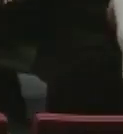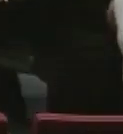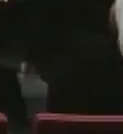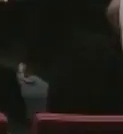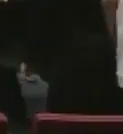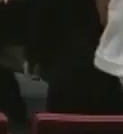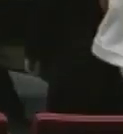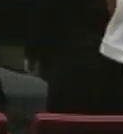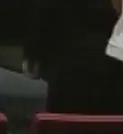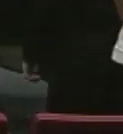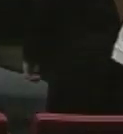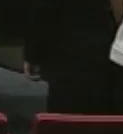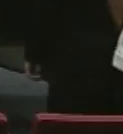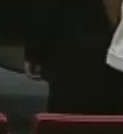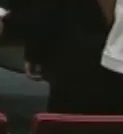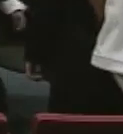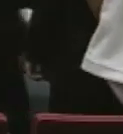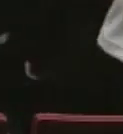atribuições